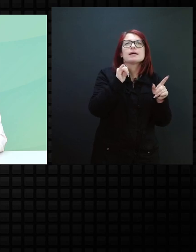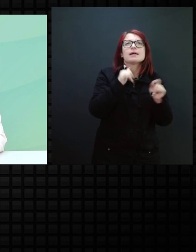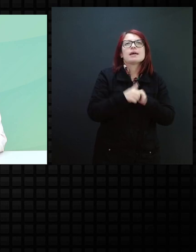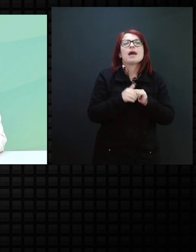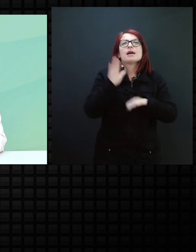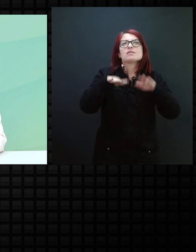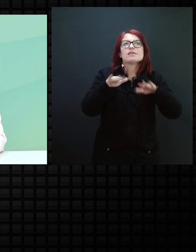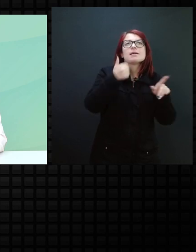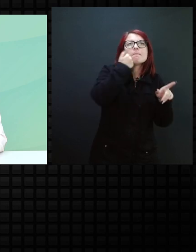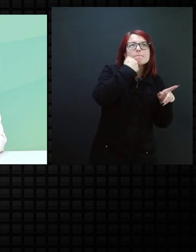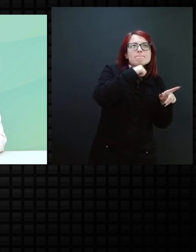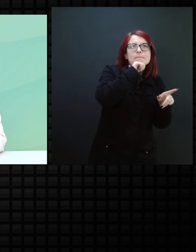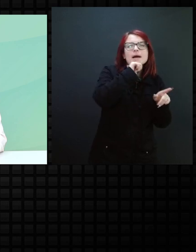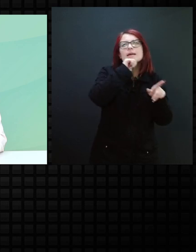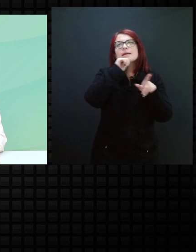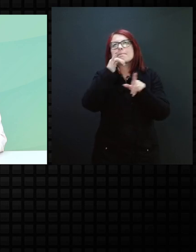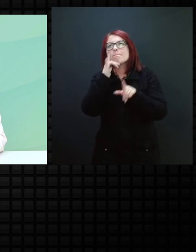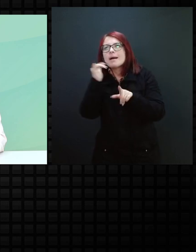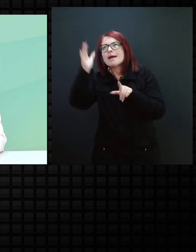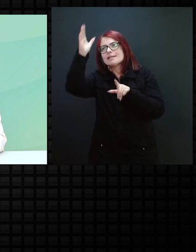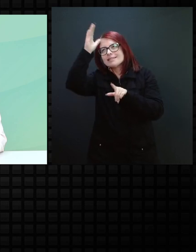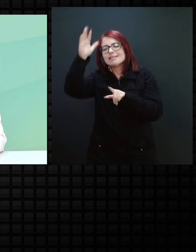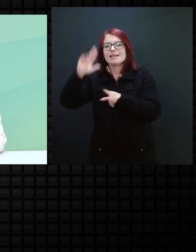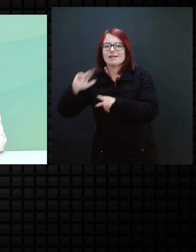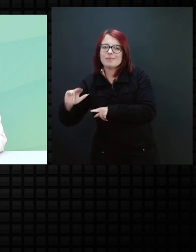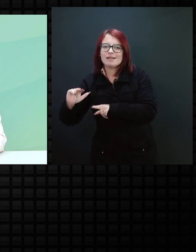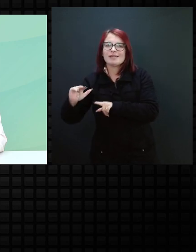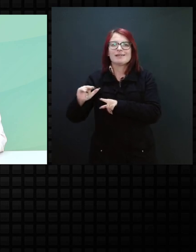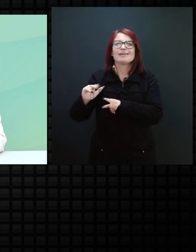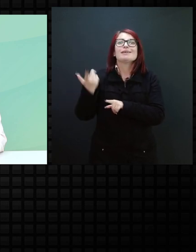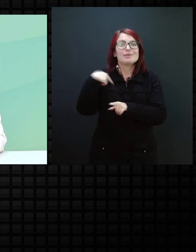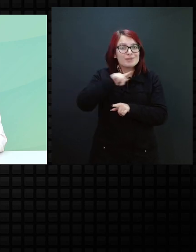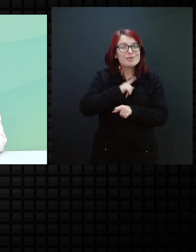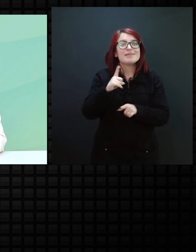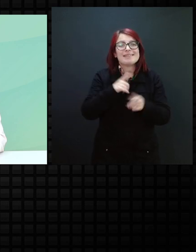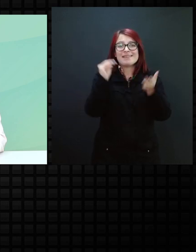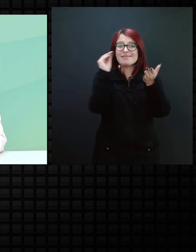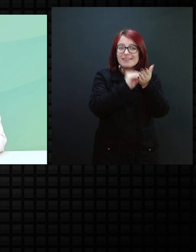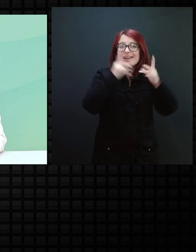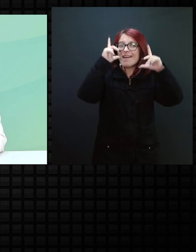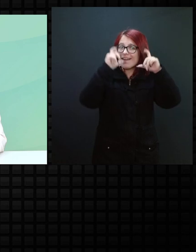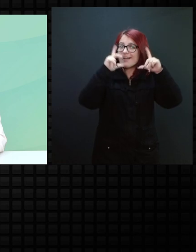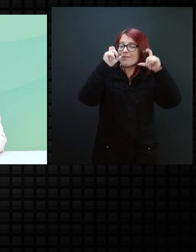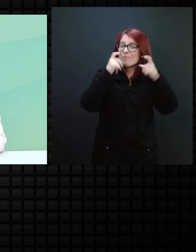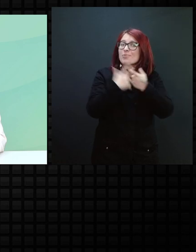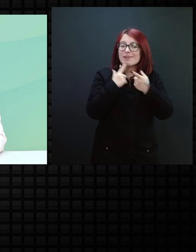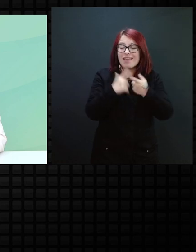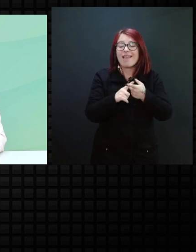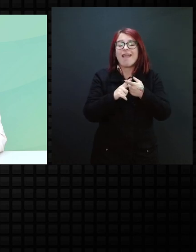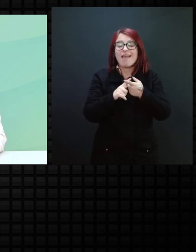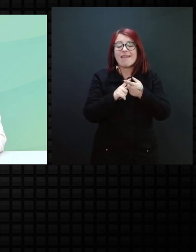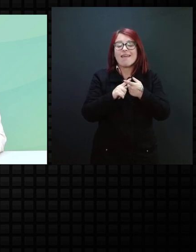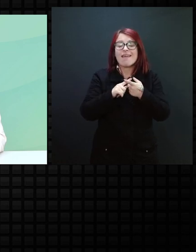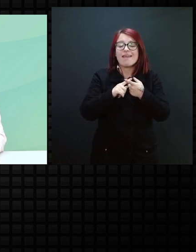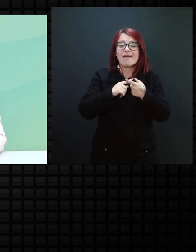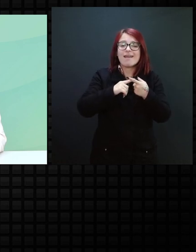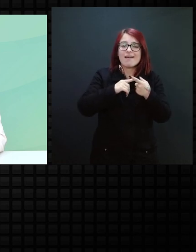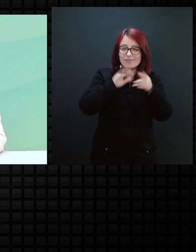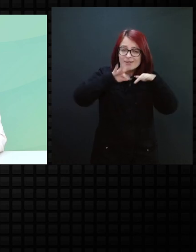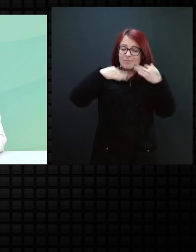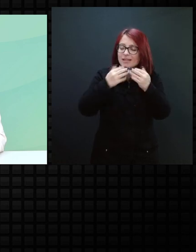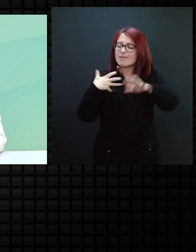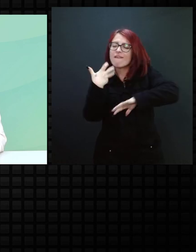a irmã, sabe? Então, eu tenho um registro desse momento, o quanto toda a família se envolve para aprender a